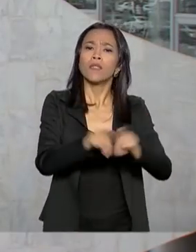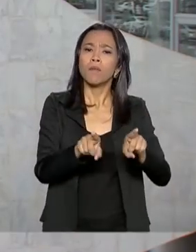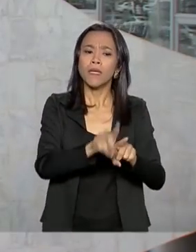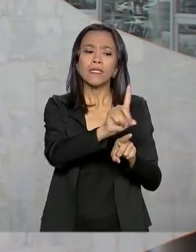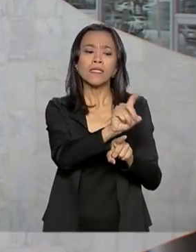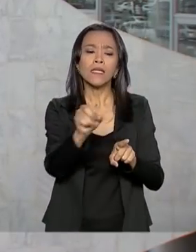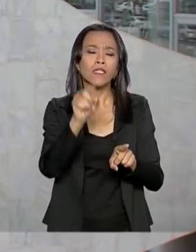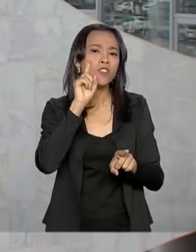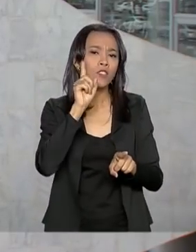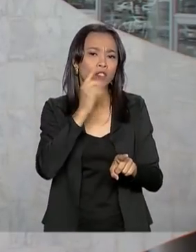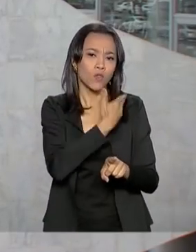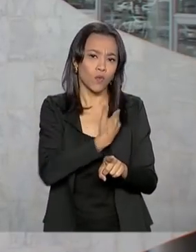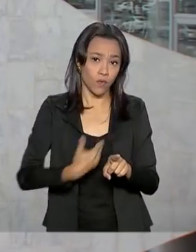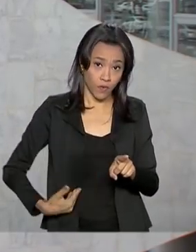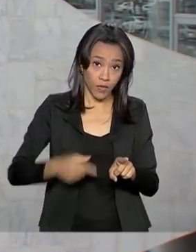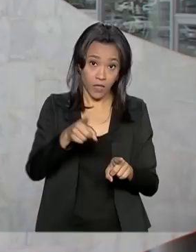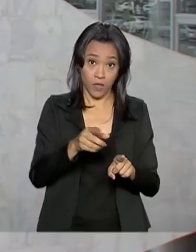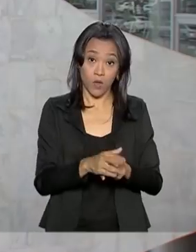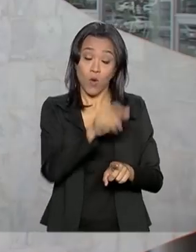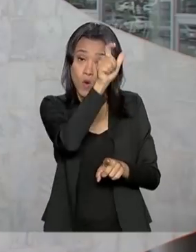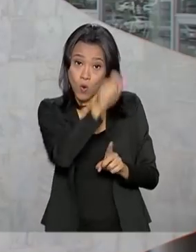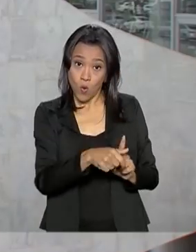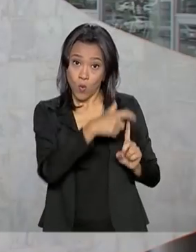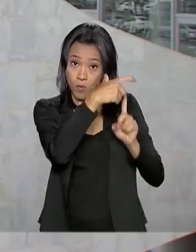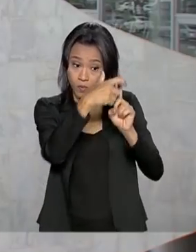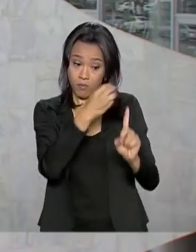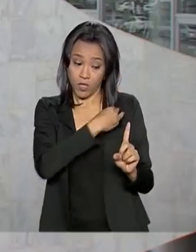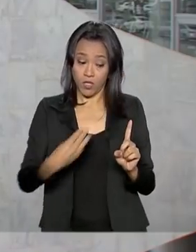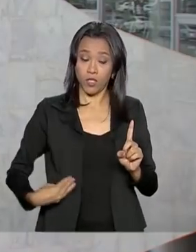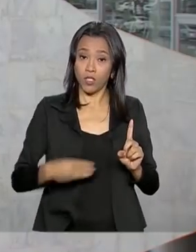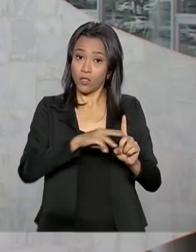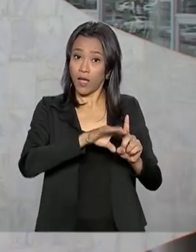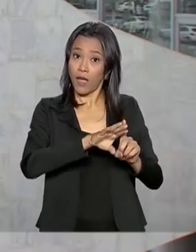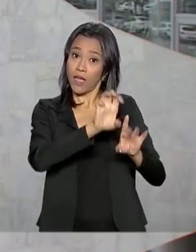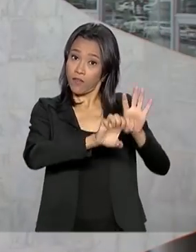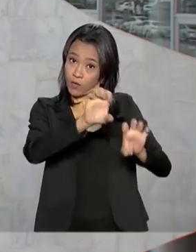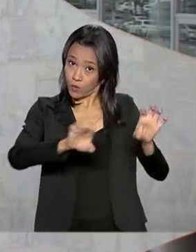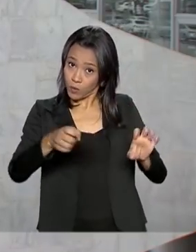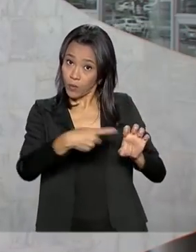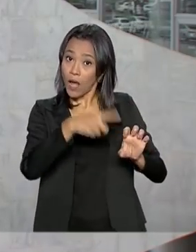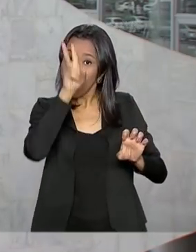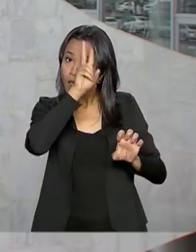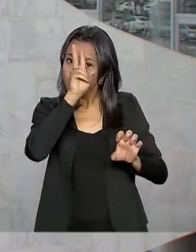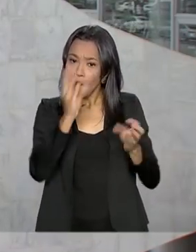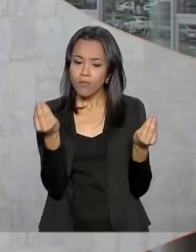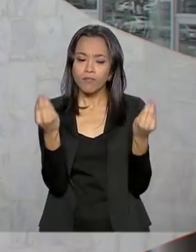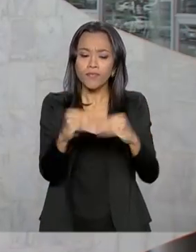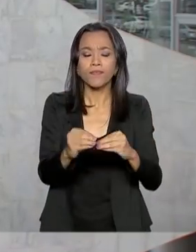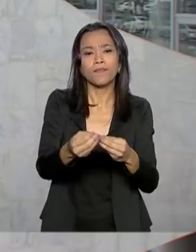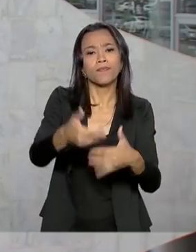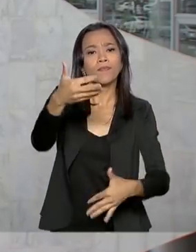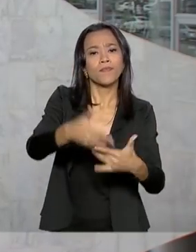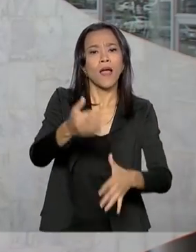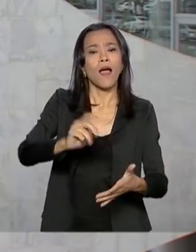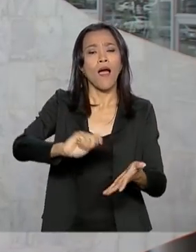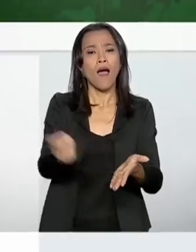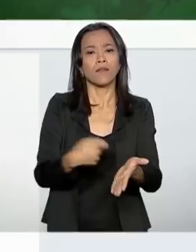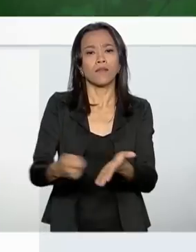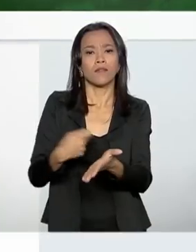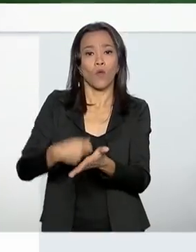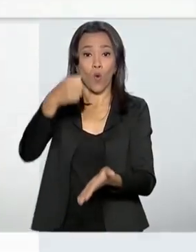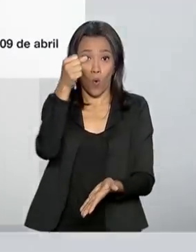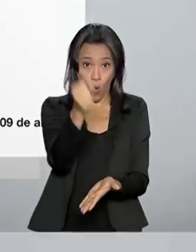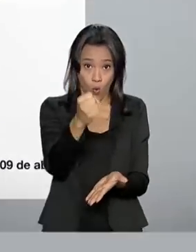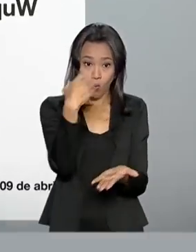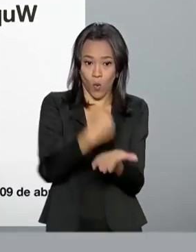ministro Tarcísio Gomes de Freitas, da Infraestrutura, lembrou nas redes sociais que assinou oito contratos de adesão